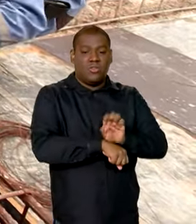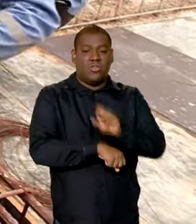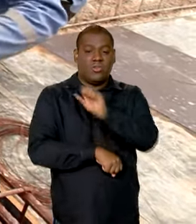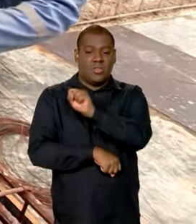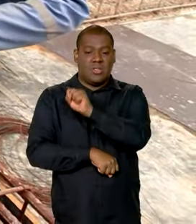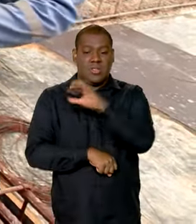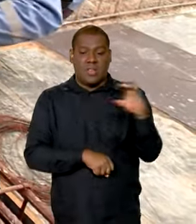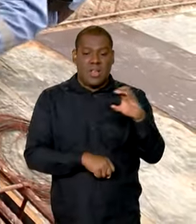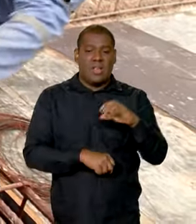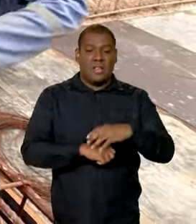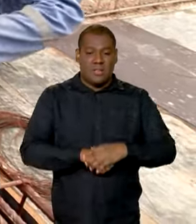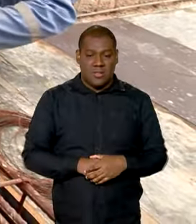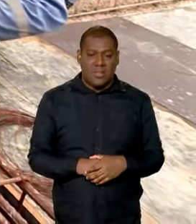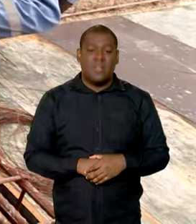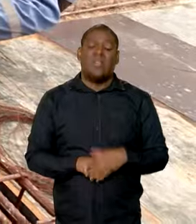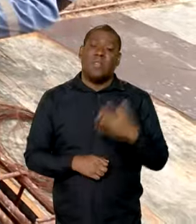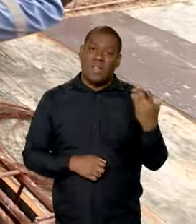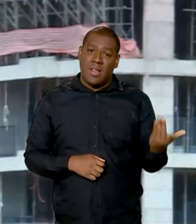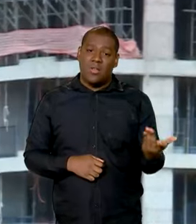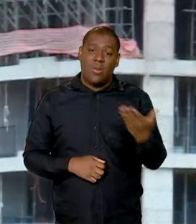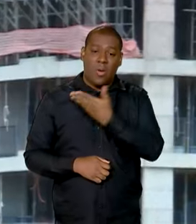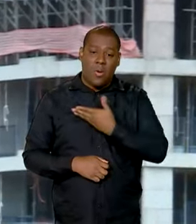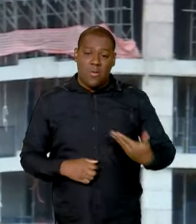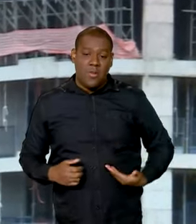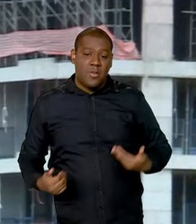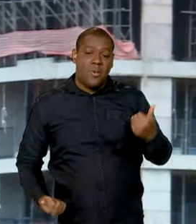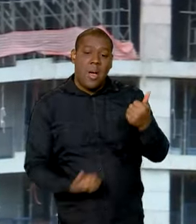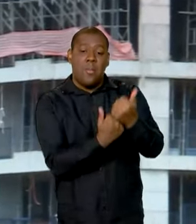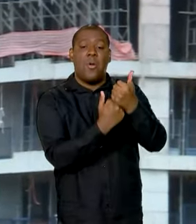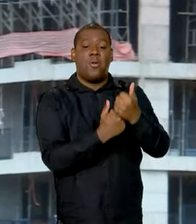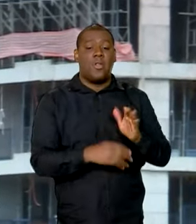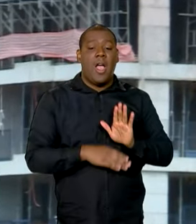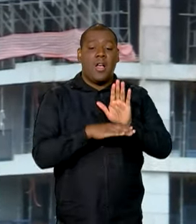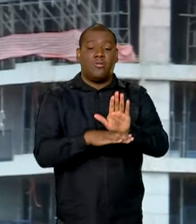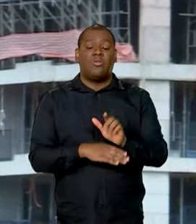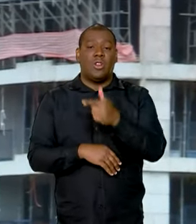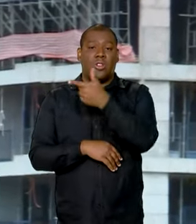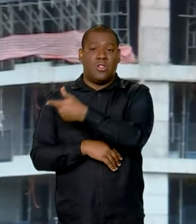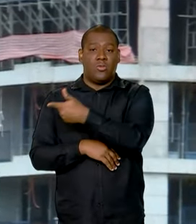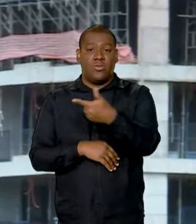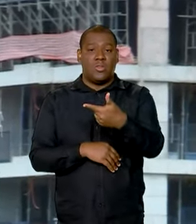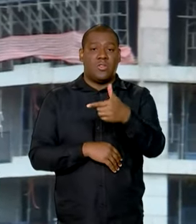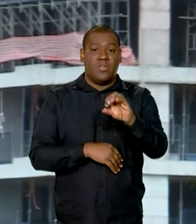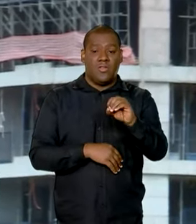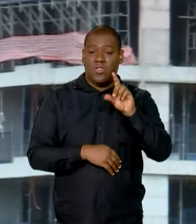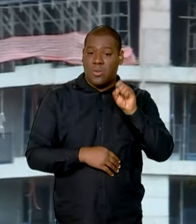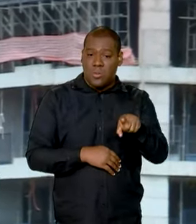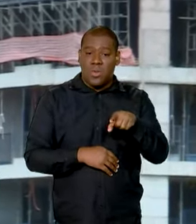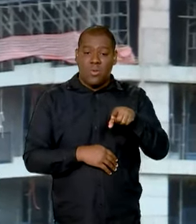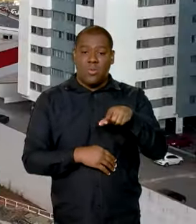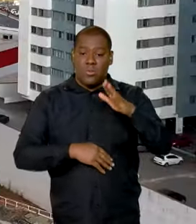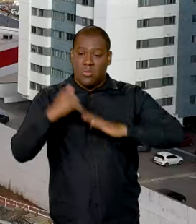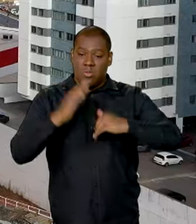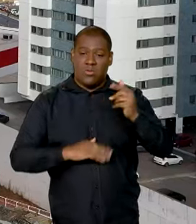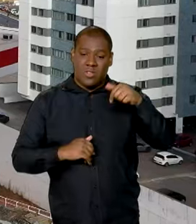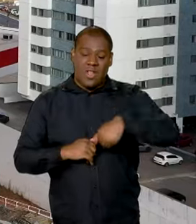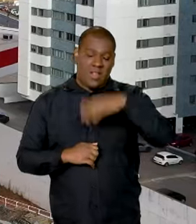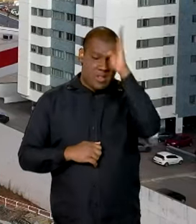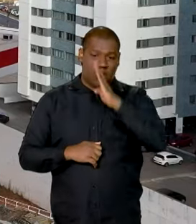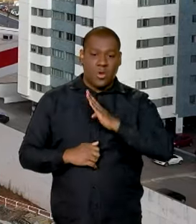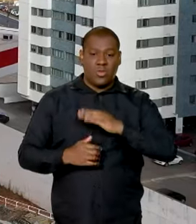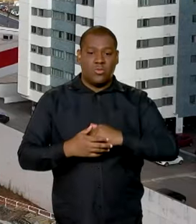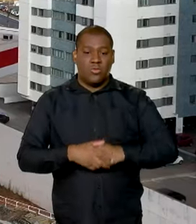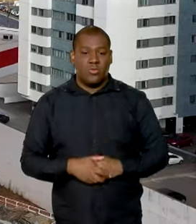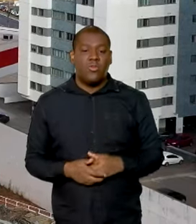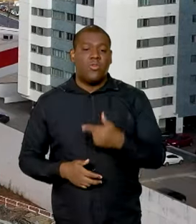benefício vem como estímulo para os mais de 220 mil profissionais em todo o país, porque apenas